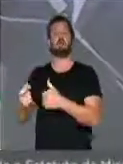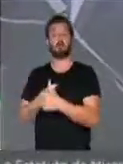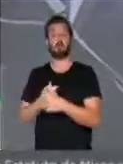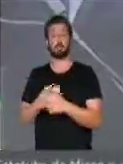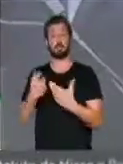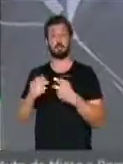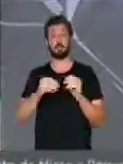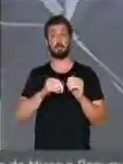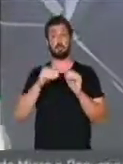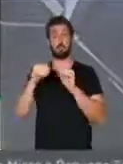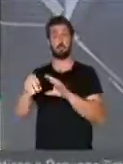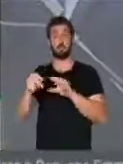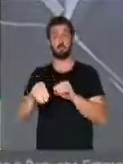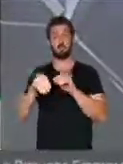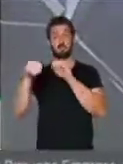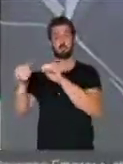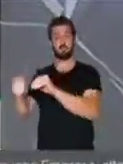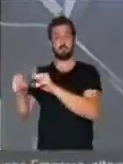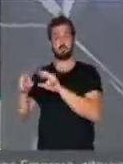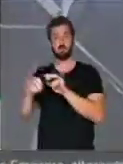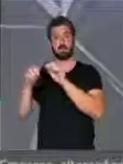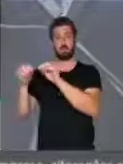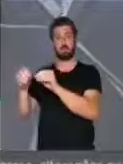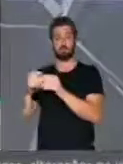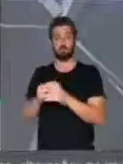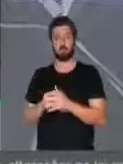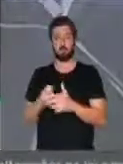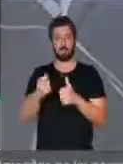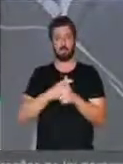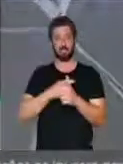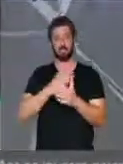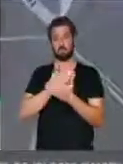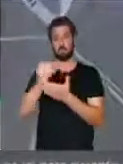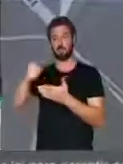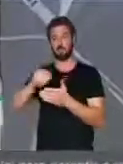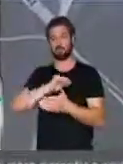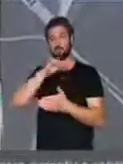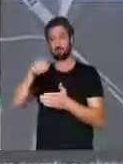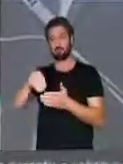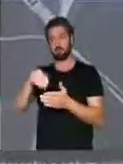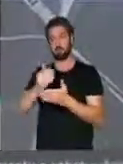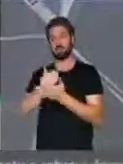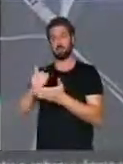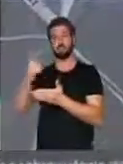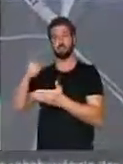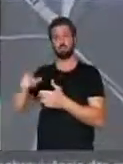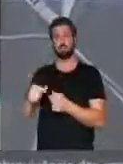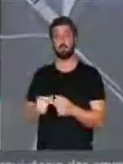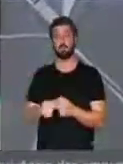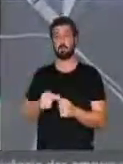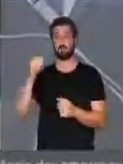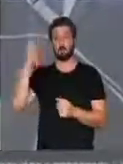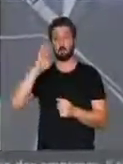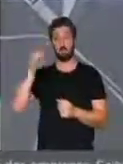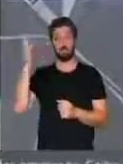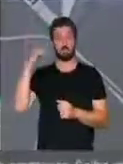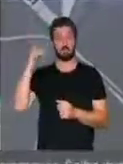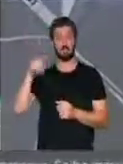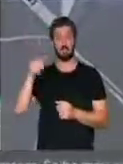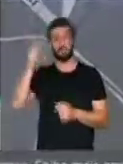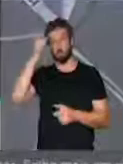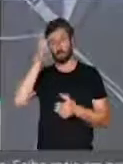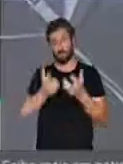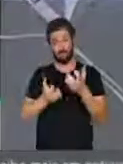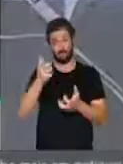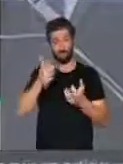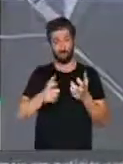e a migração de um refis para os outros. Antigamente se dizia que o Brasil era o inferno dos